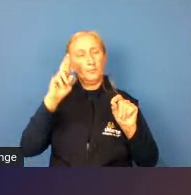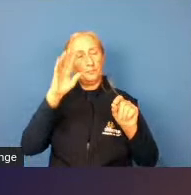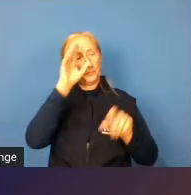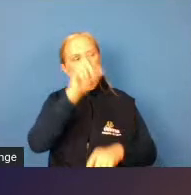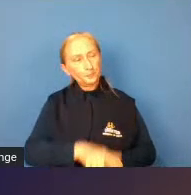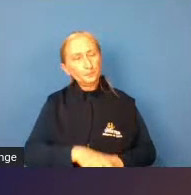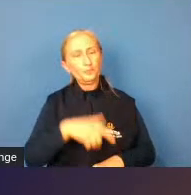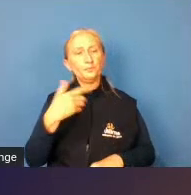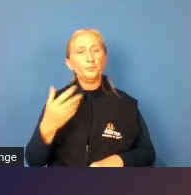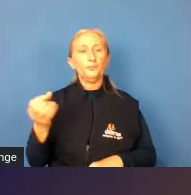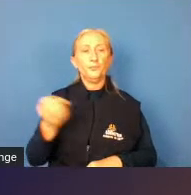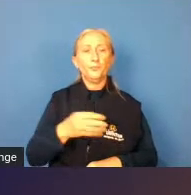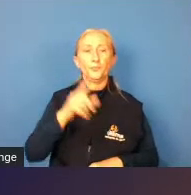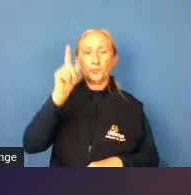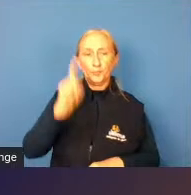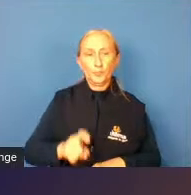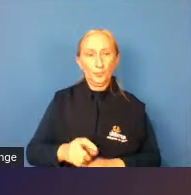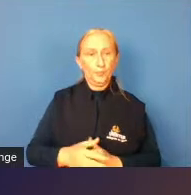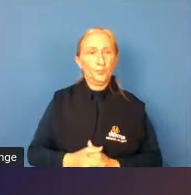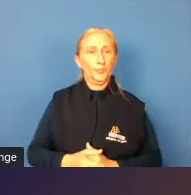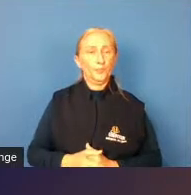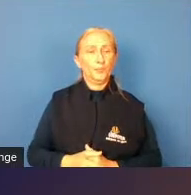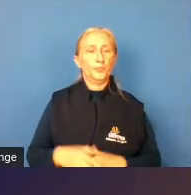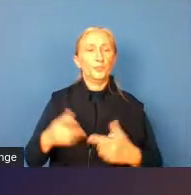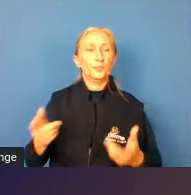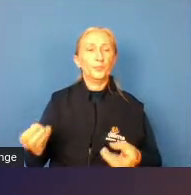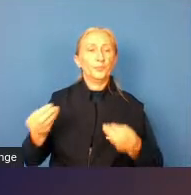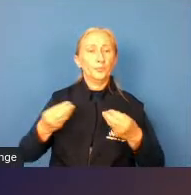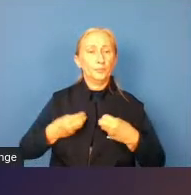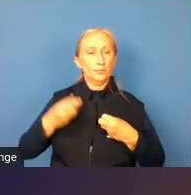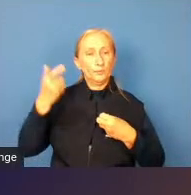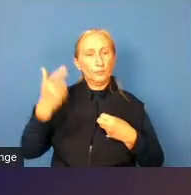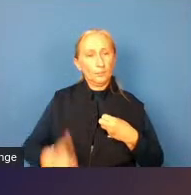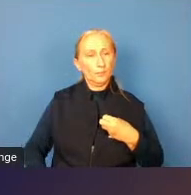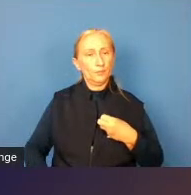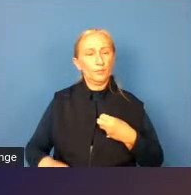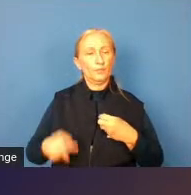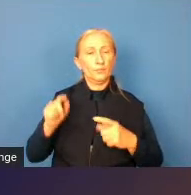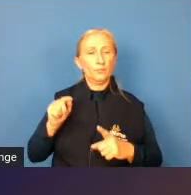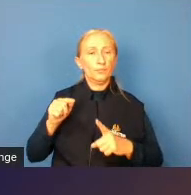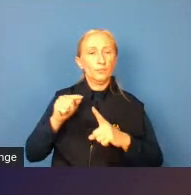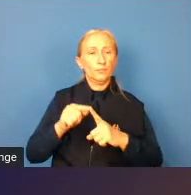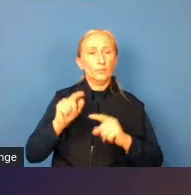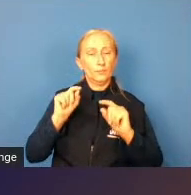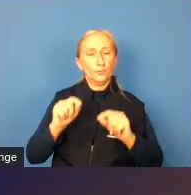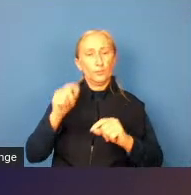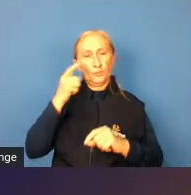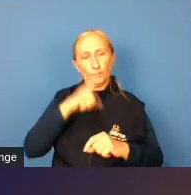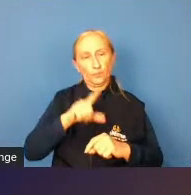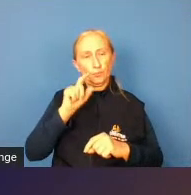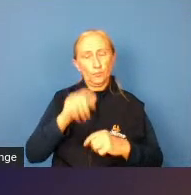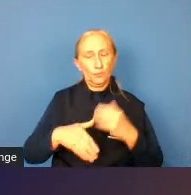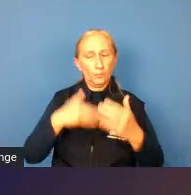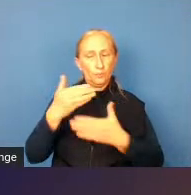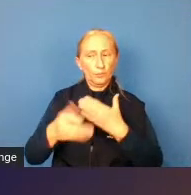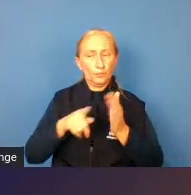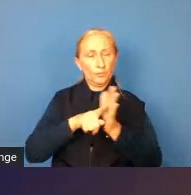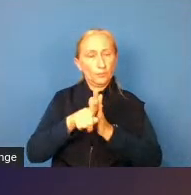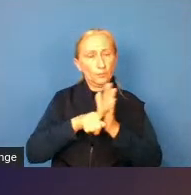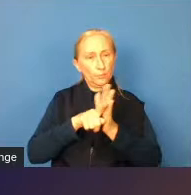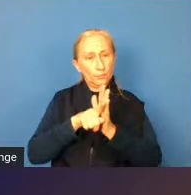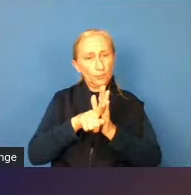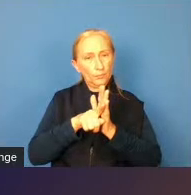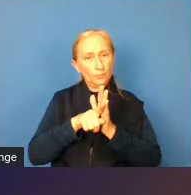um novo ser humano disposto a nos dar mais uma uma razão por assim dizer para a gente conseguir ir além de pesquisas